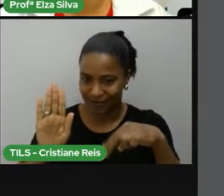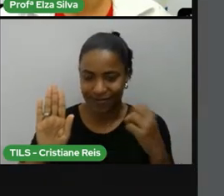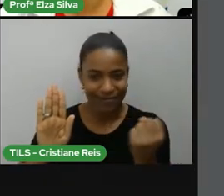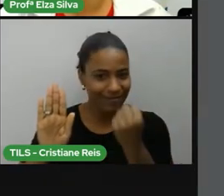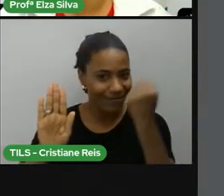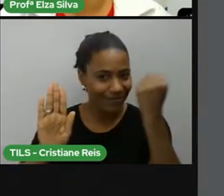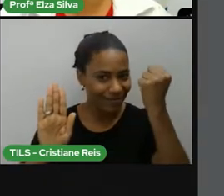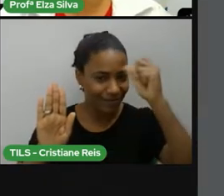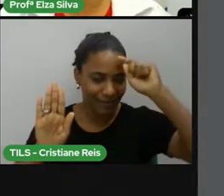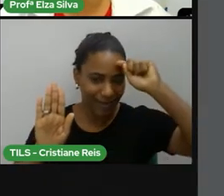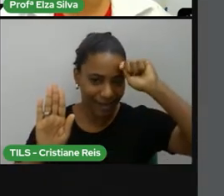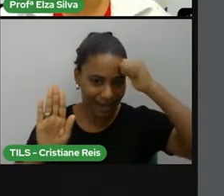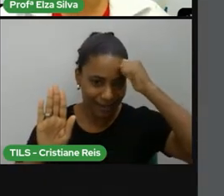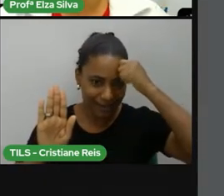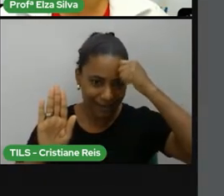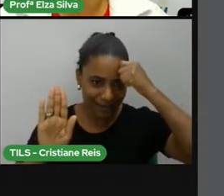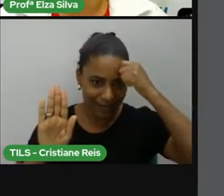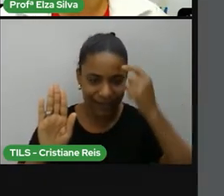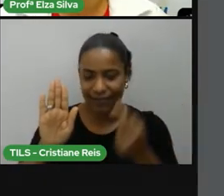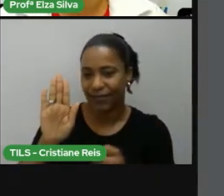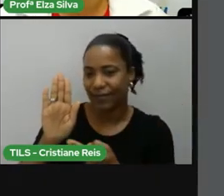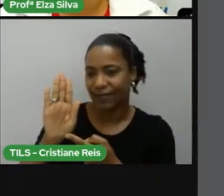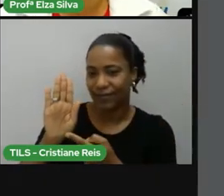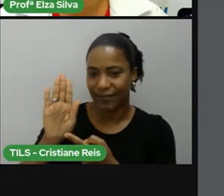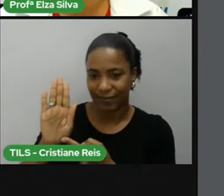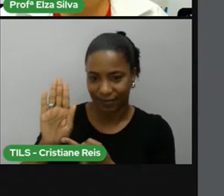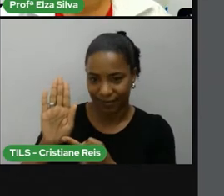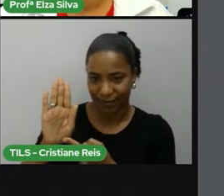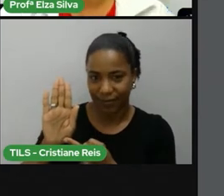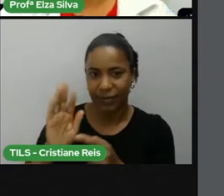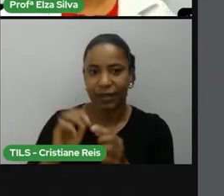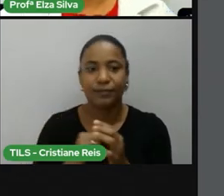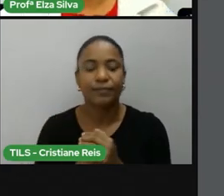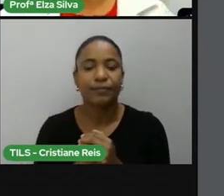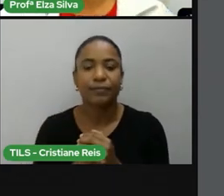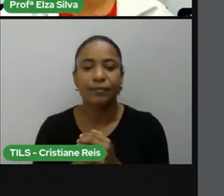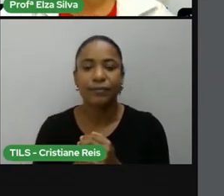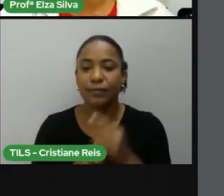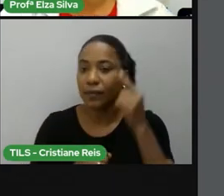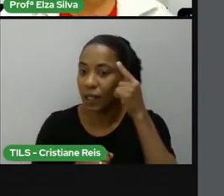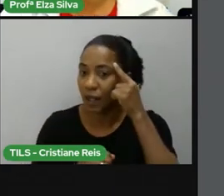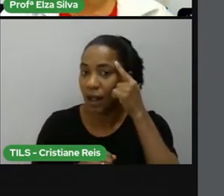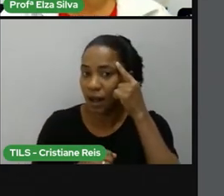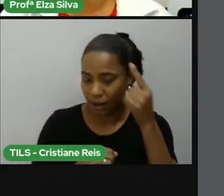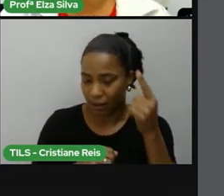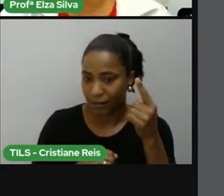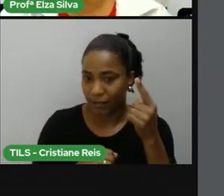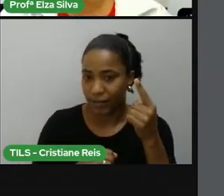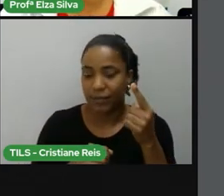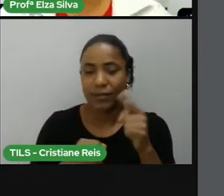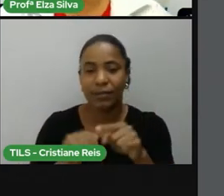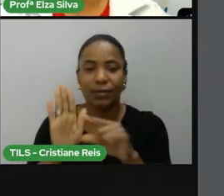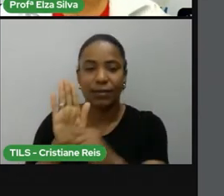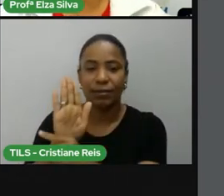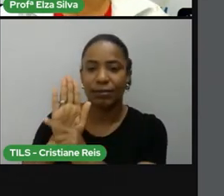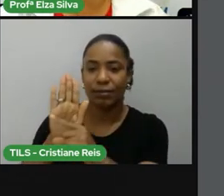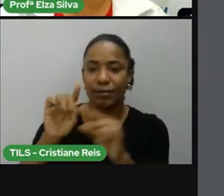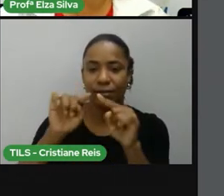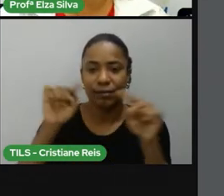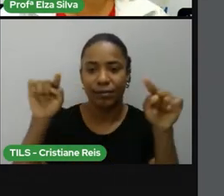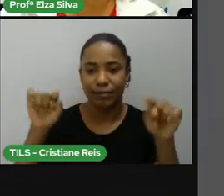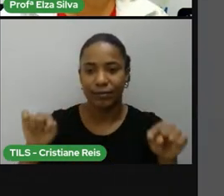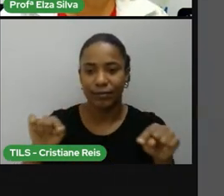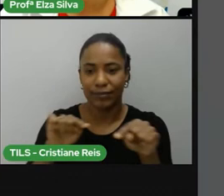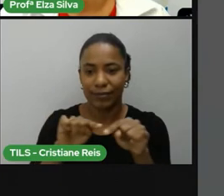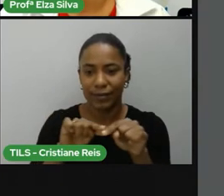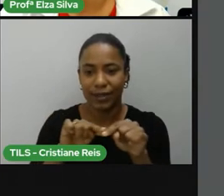Martin Luther King Jr. É importante lembrar que este trecho está no material impresso